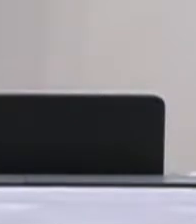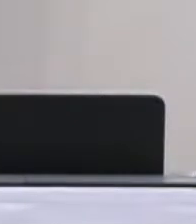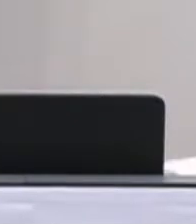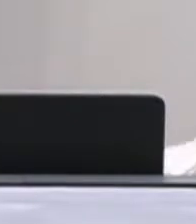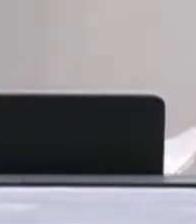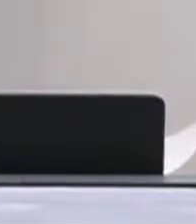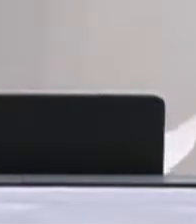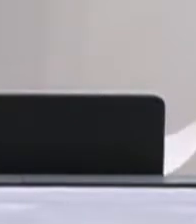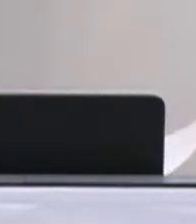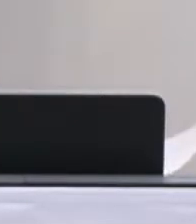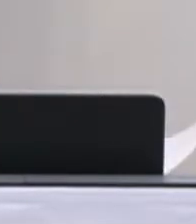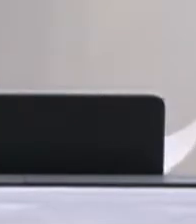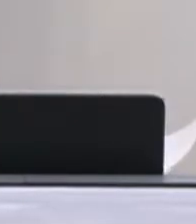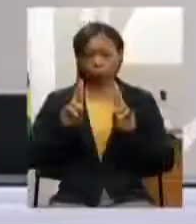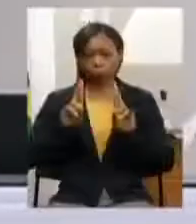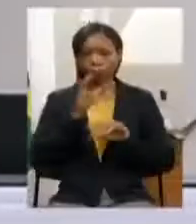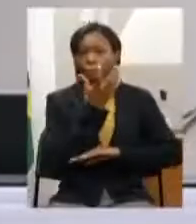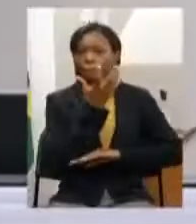meio ambiente